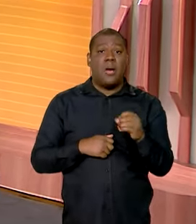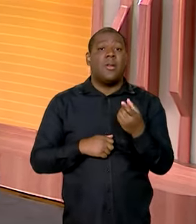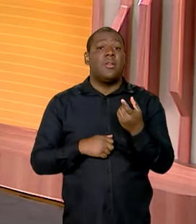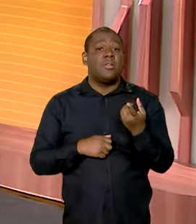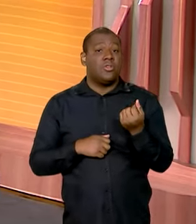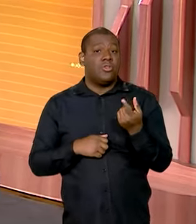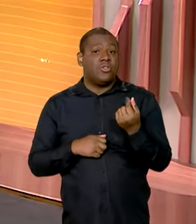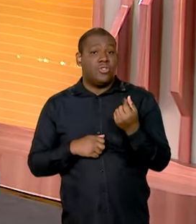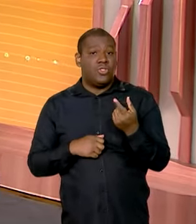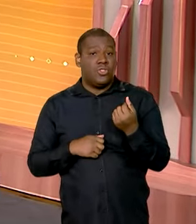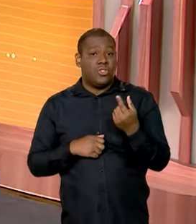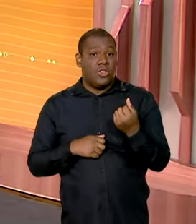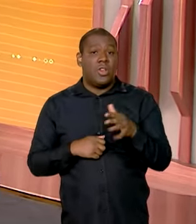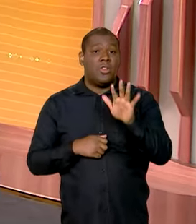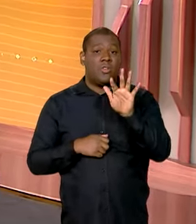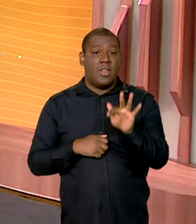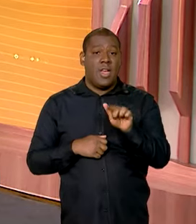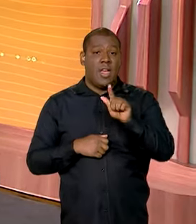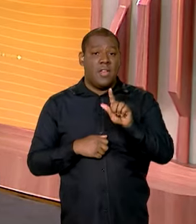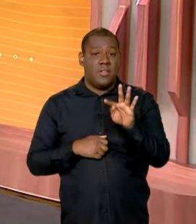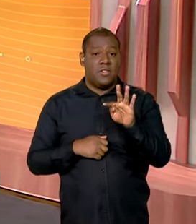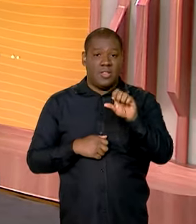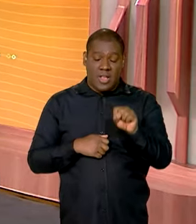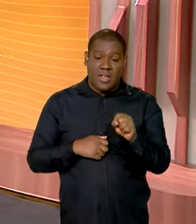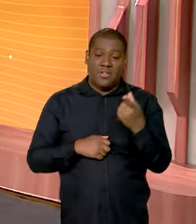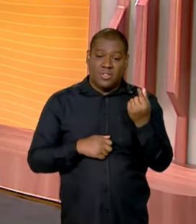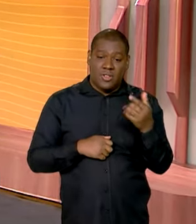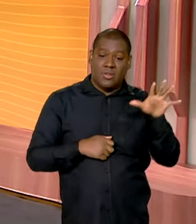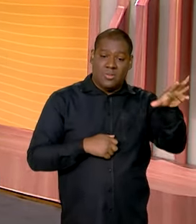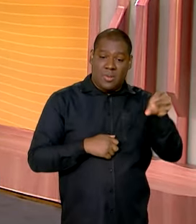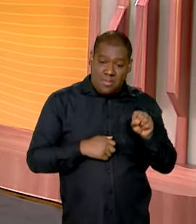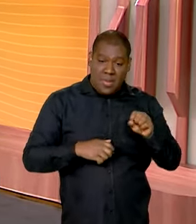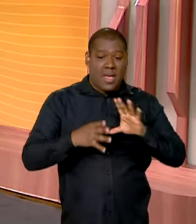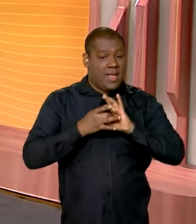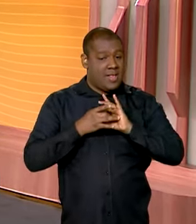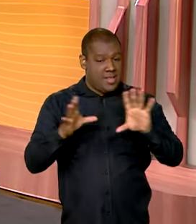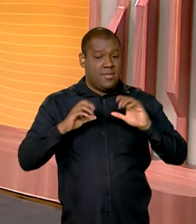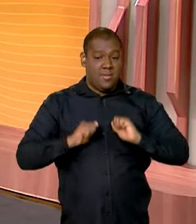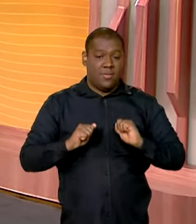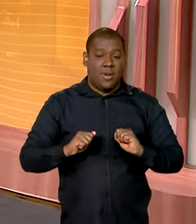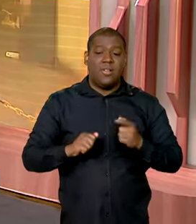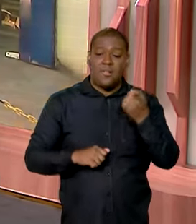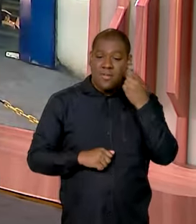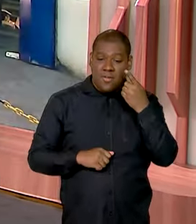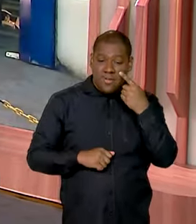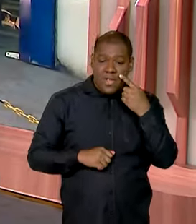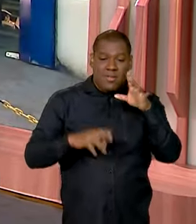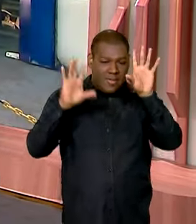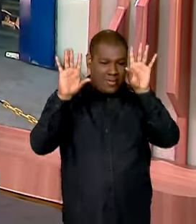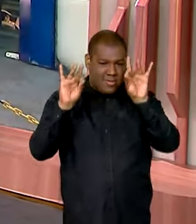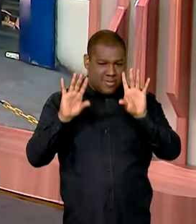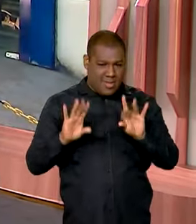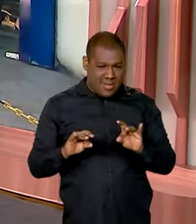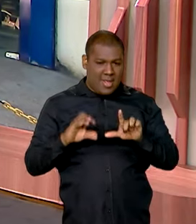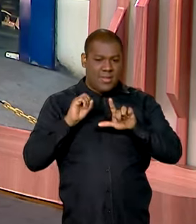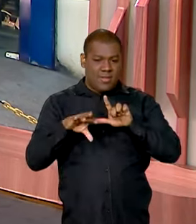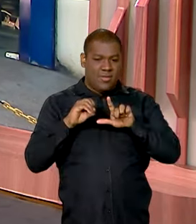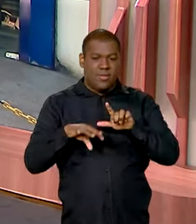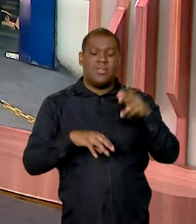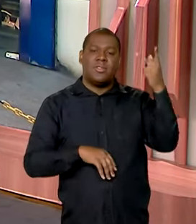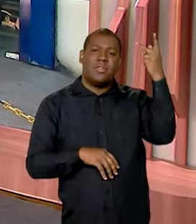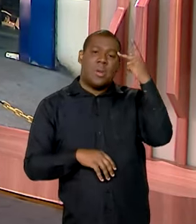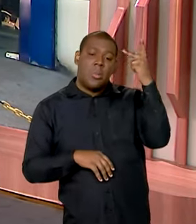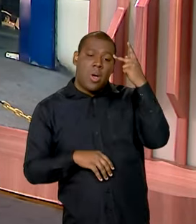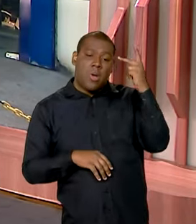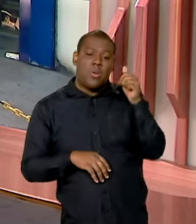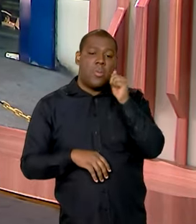das contas do Fundo de Garantia, o saque aniversário do FGTS. Vamos saber mais detalhes ao vivo, direto de São Paulo, com a